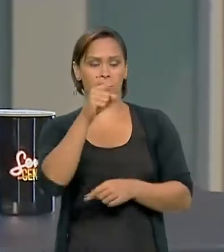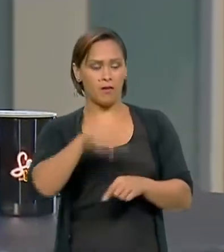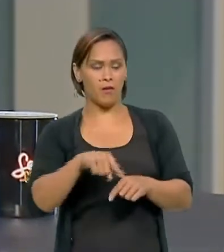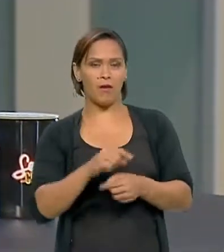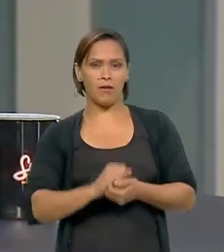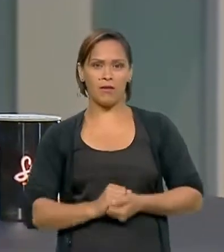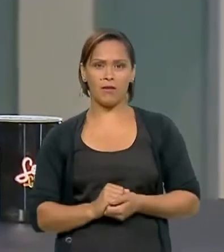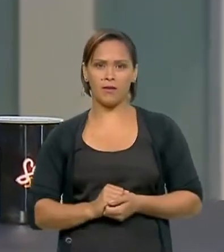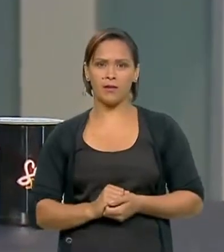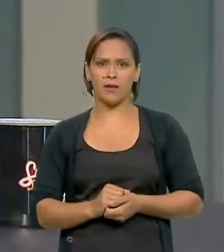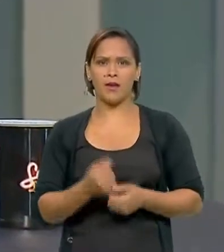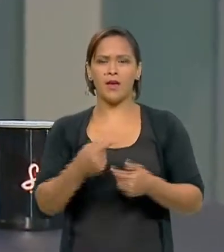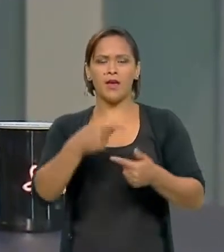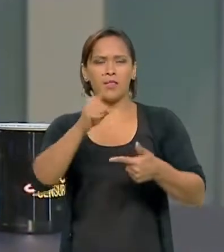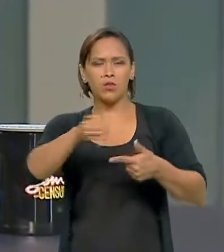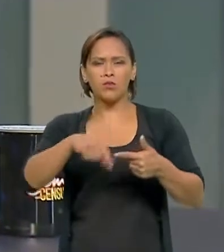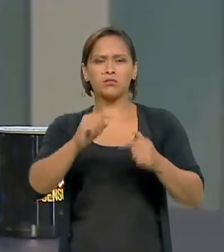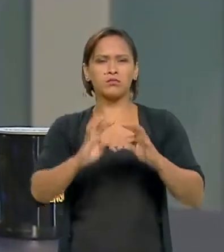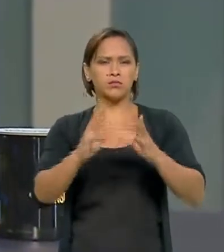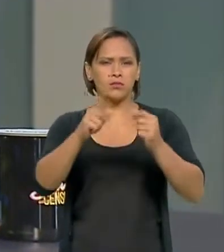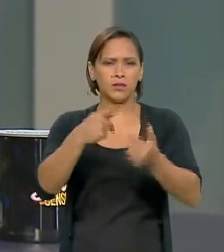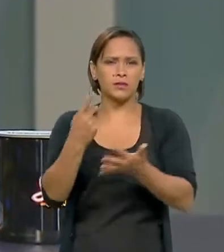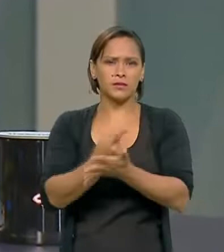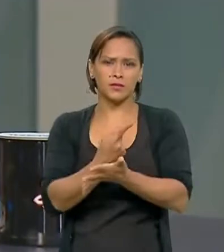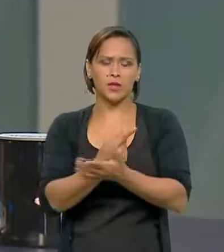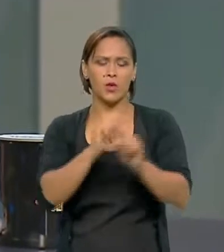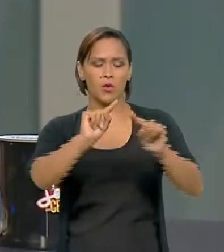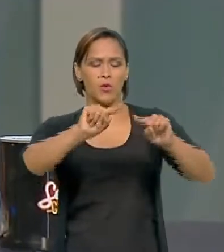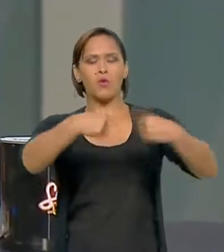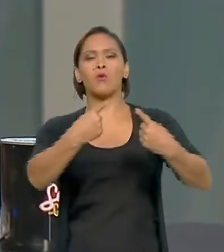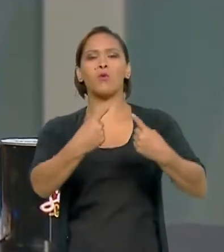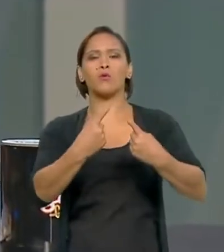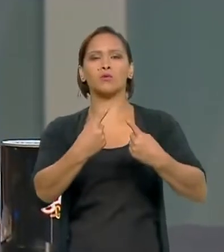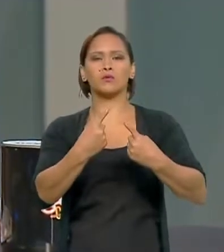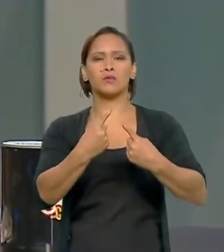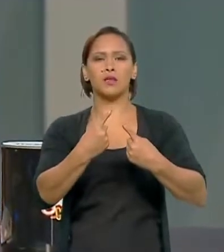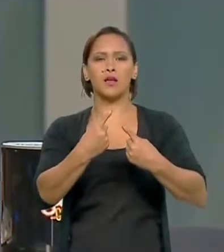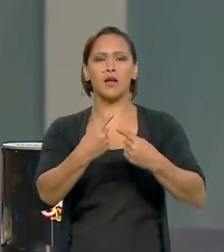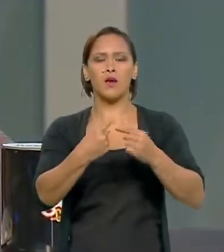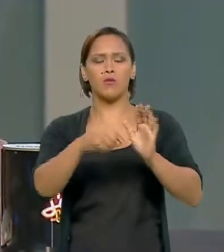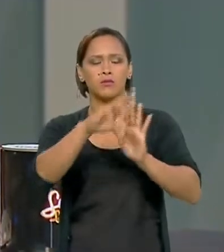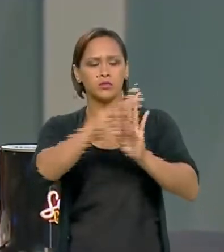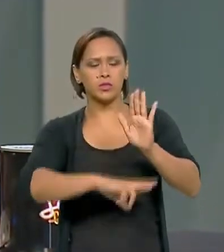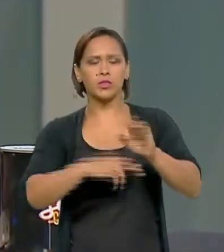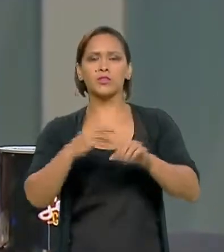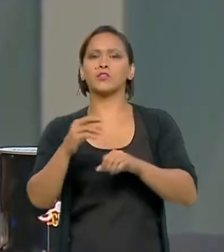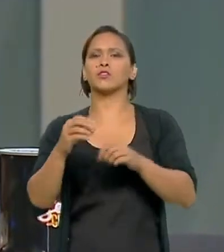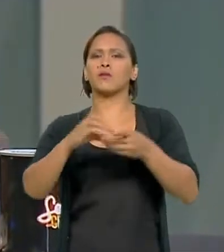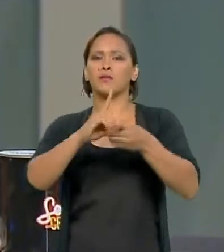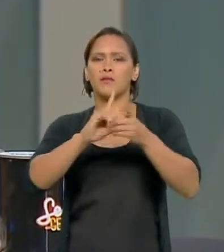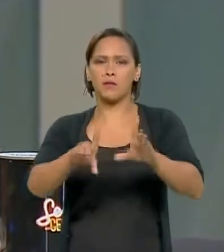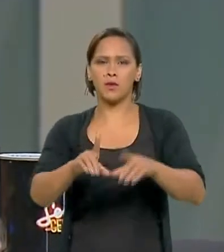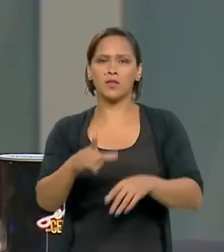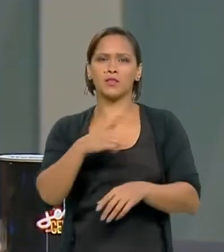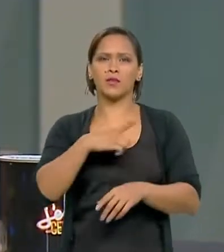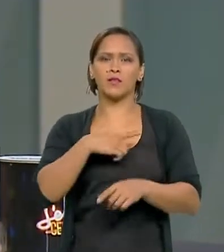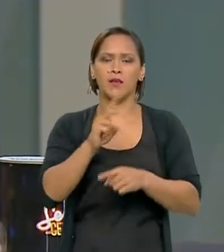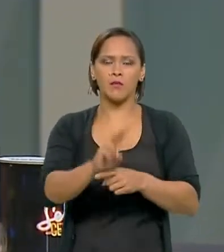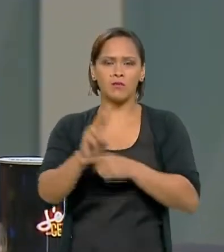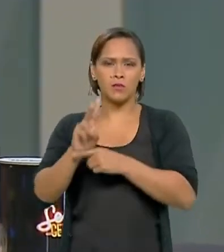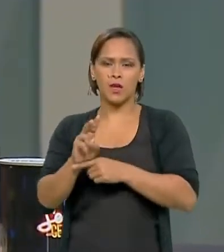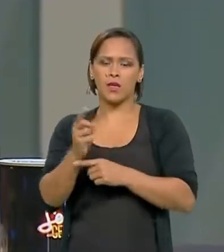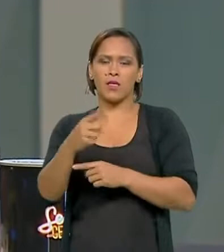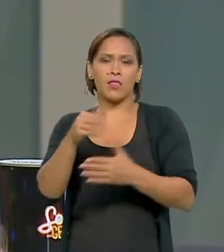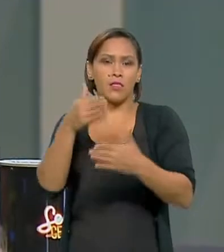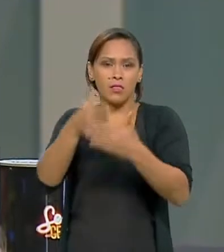ações contra um regime democrático que prevê uma não intervenção das